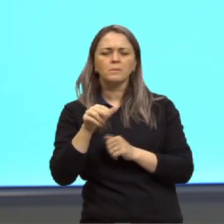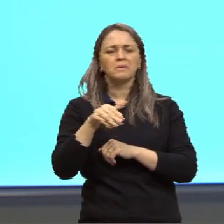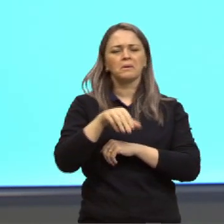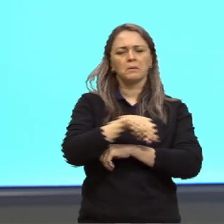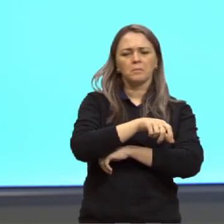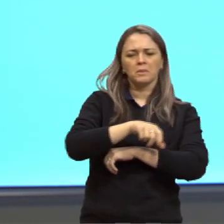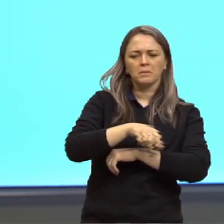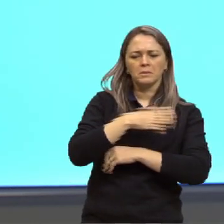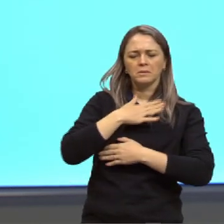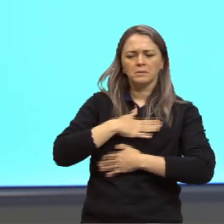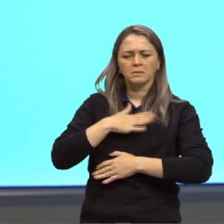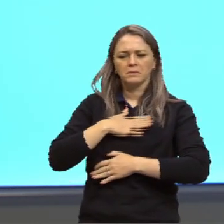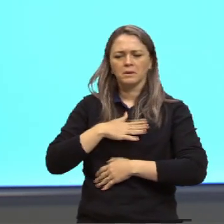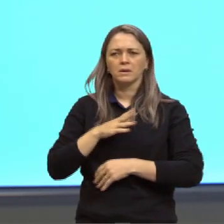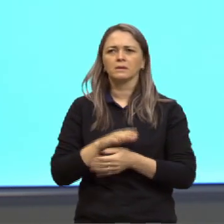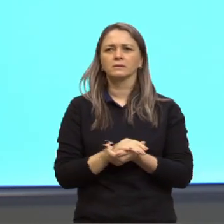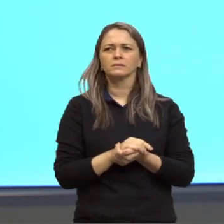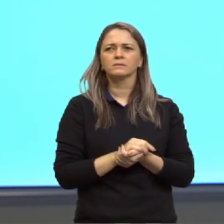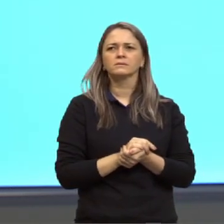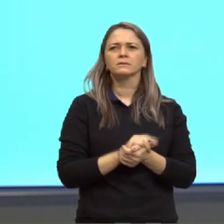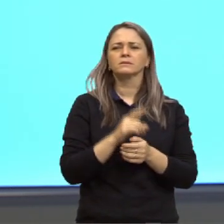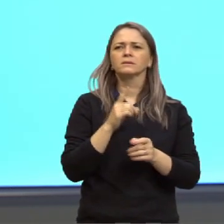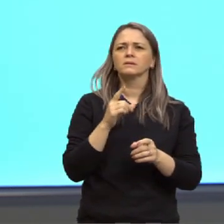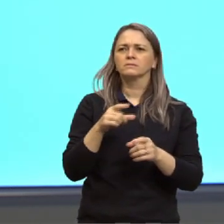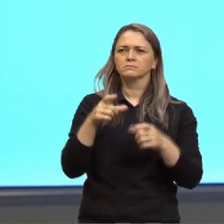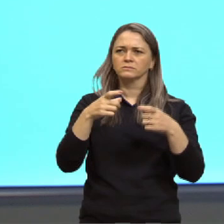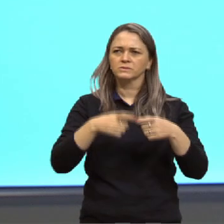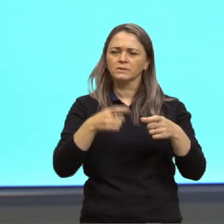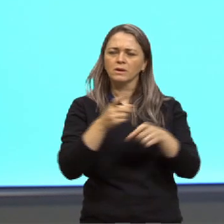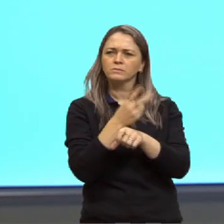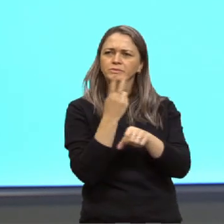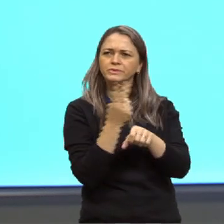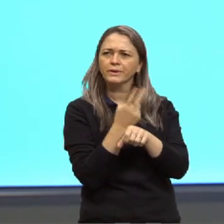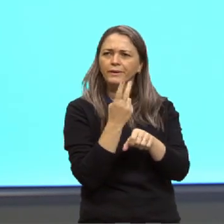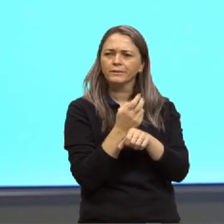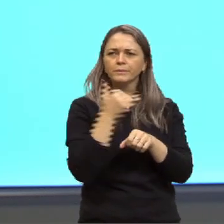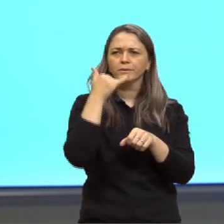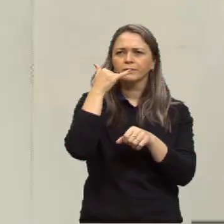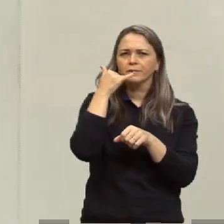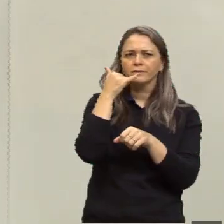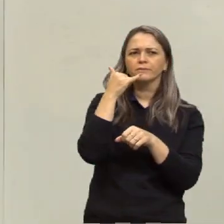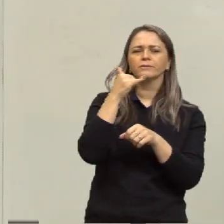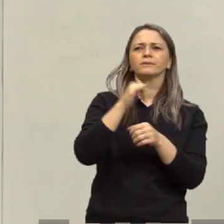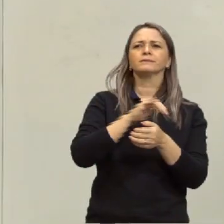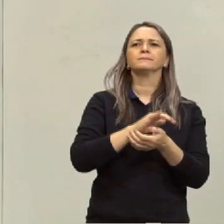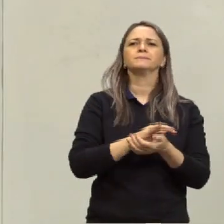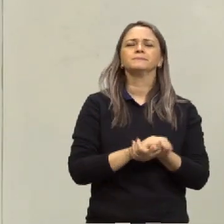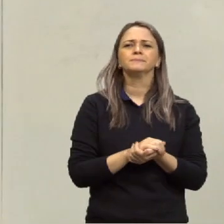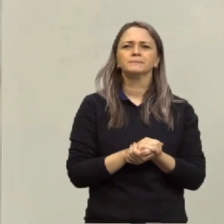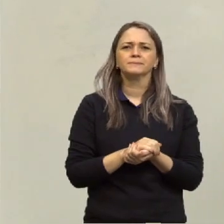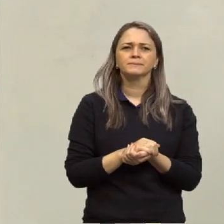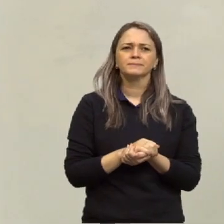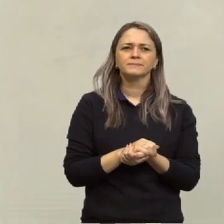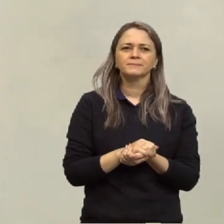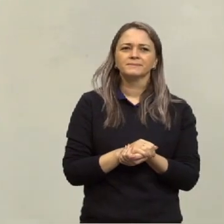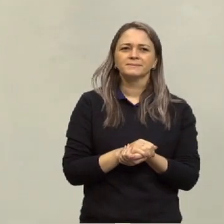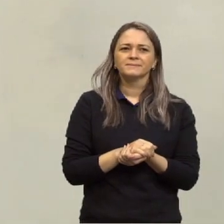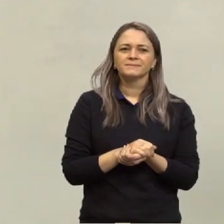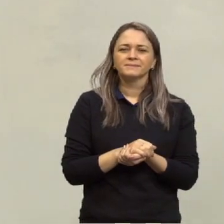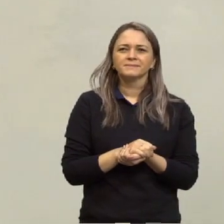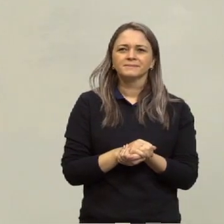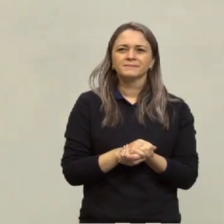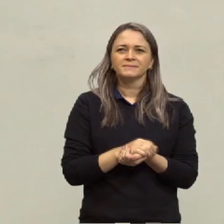e um endereço, Morumbi Palácio, um telefone de contato para os interessados. Vamos olhar o